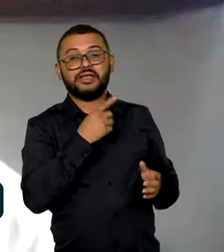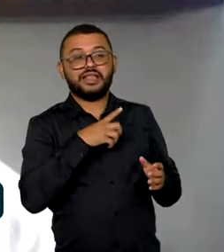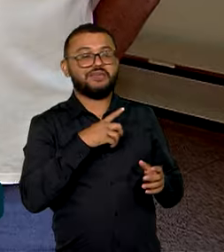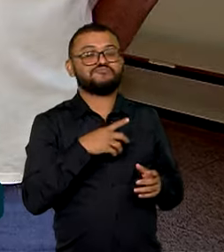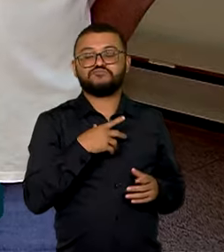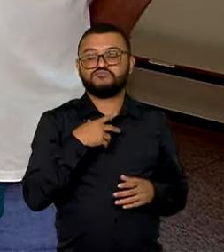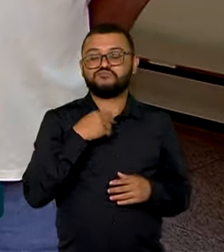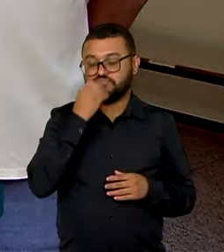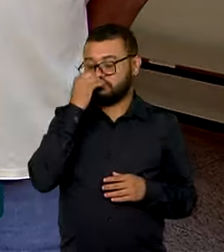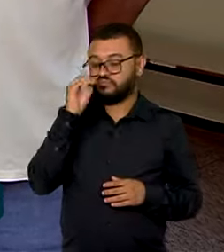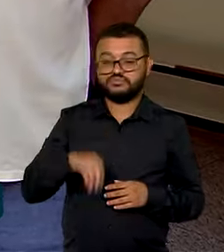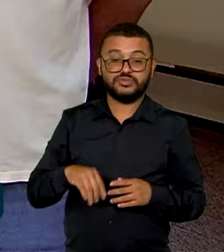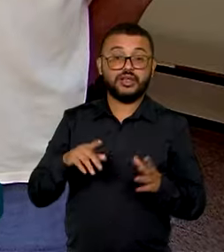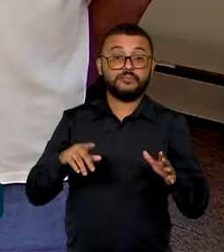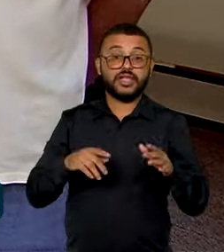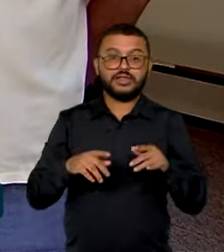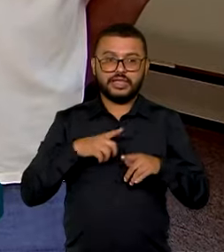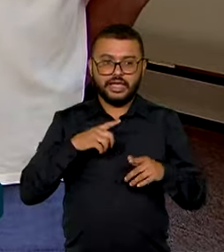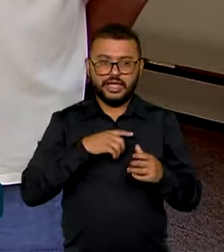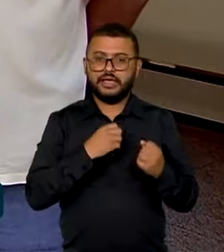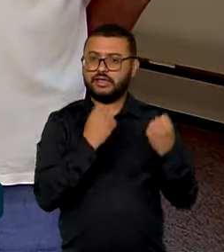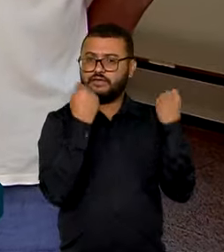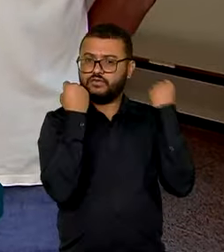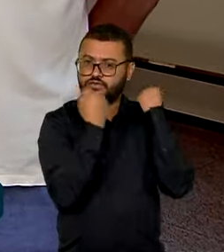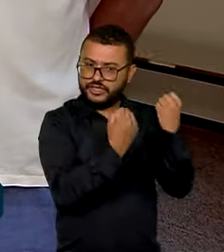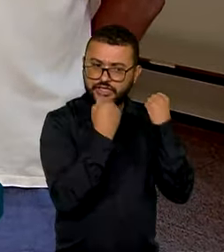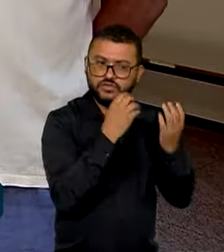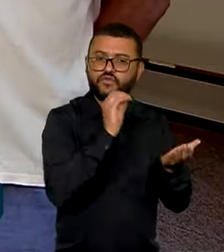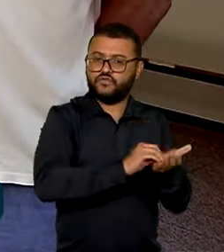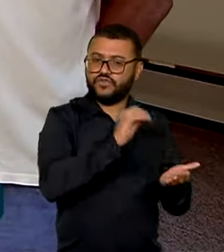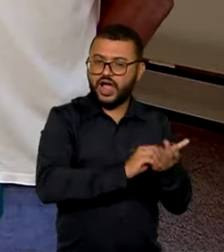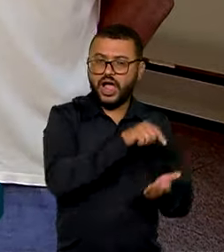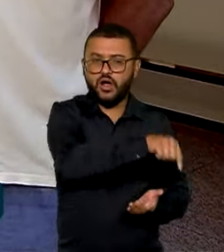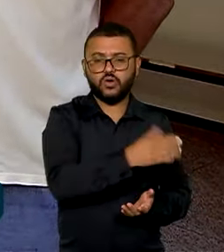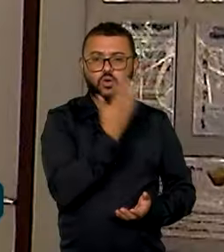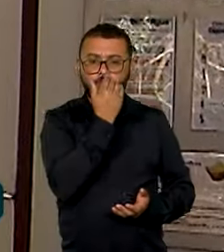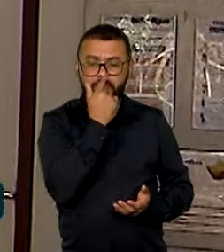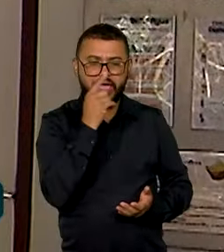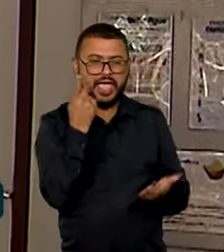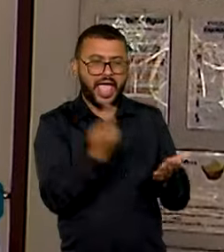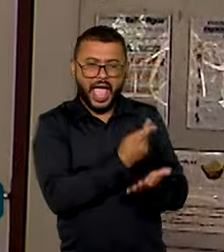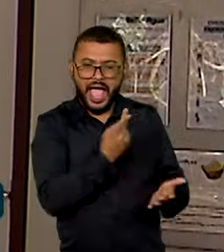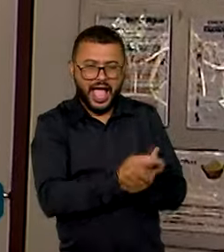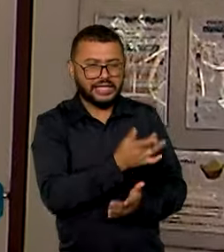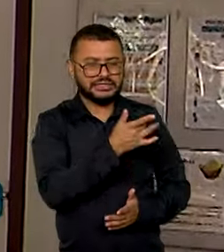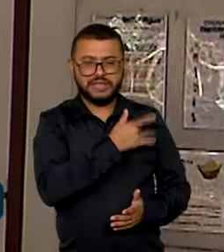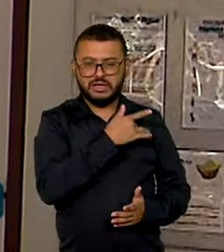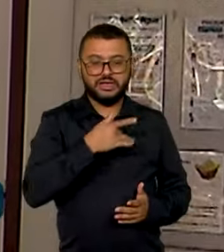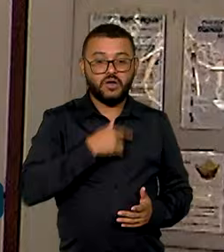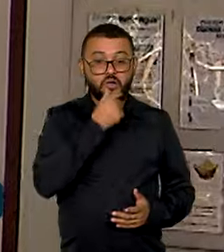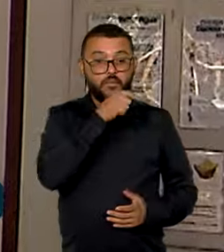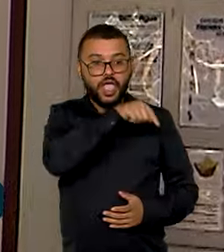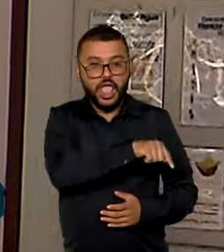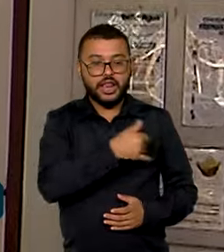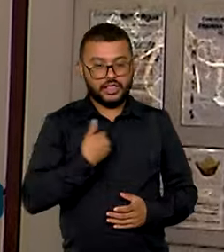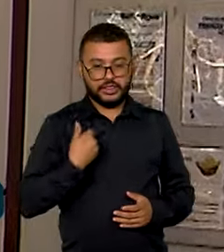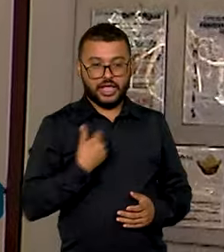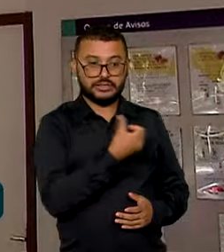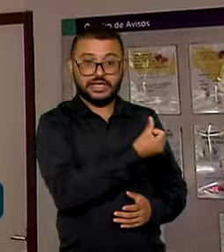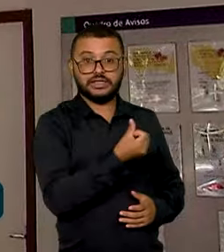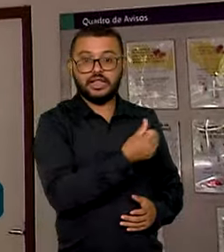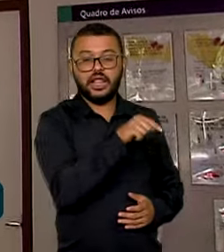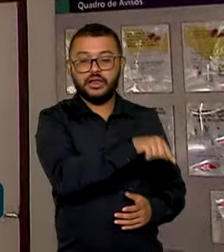resistências. A falta de exercícios físicos e a má alimentação levaram Alonso, de 66